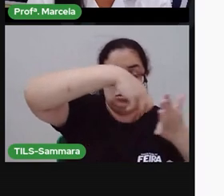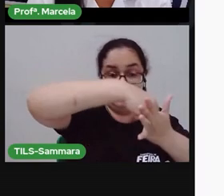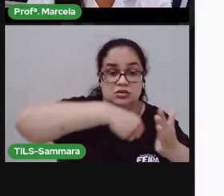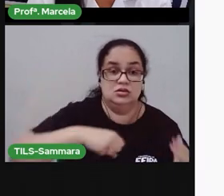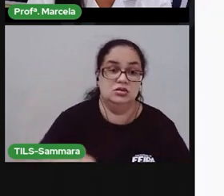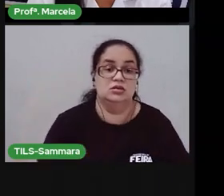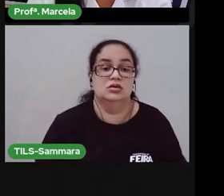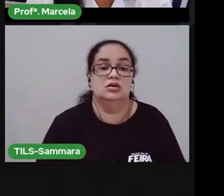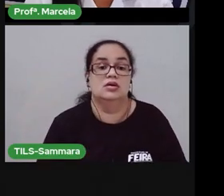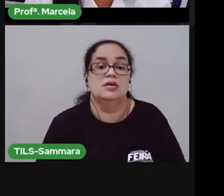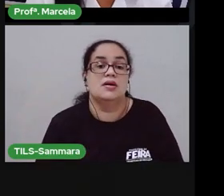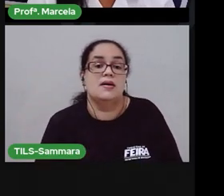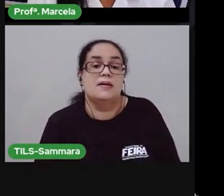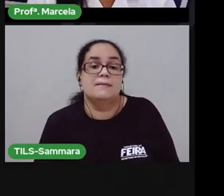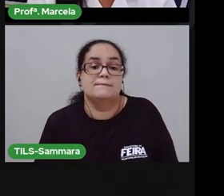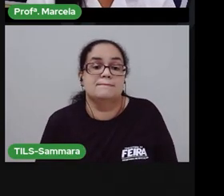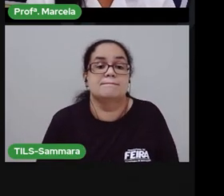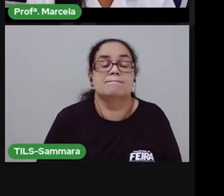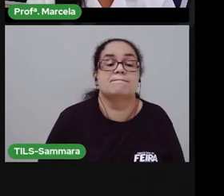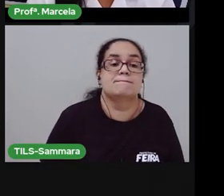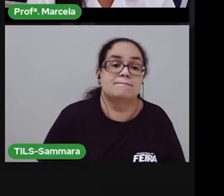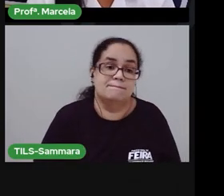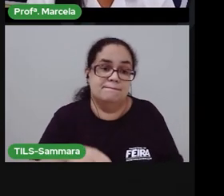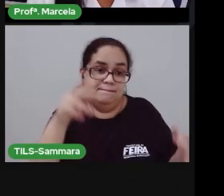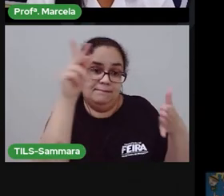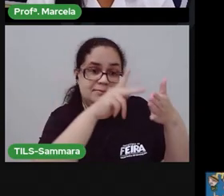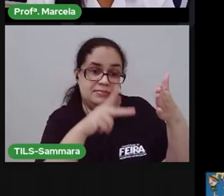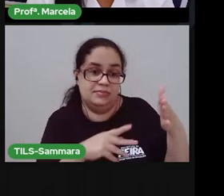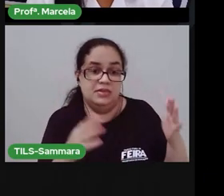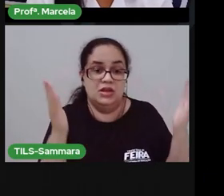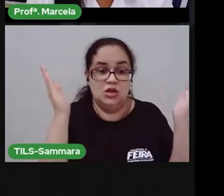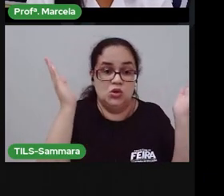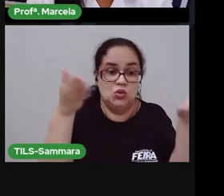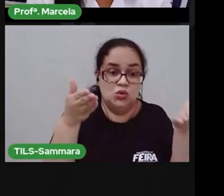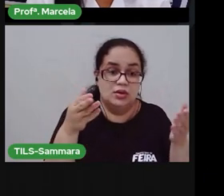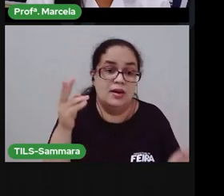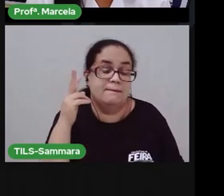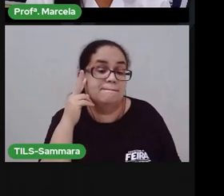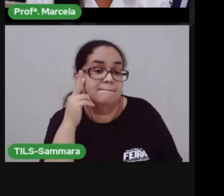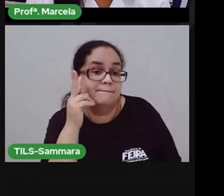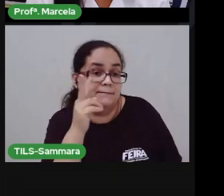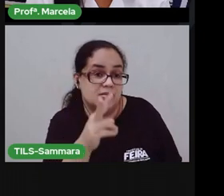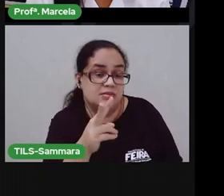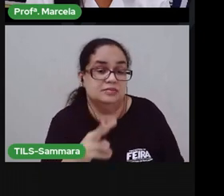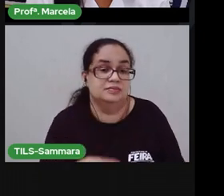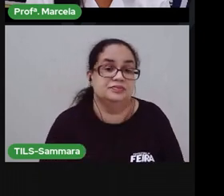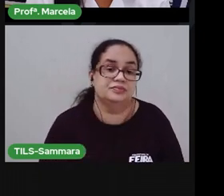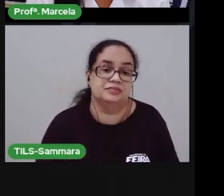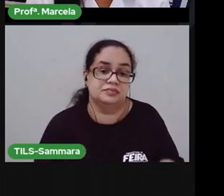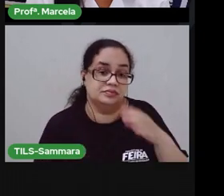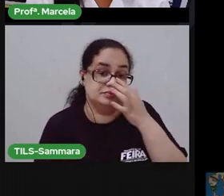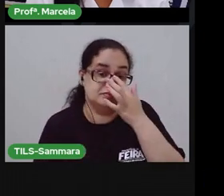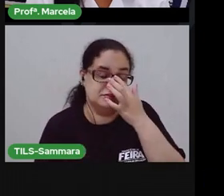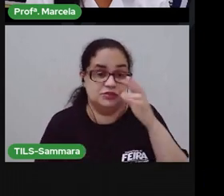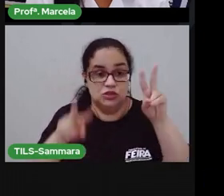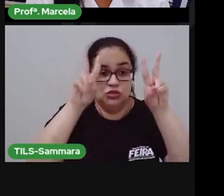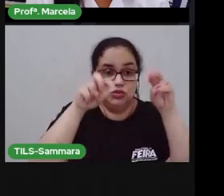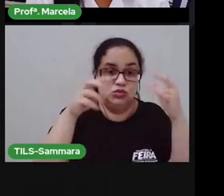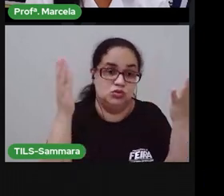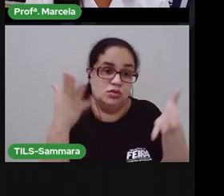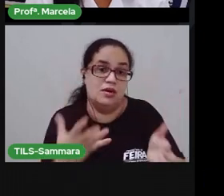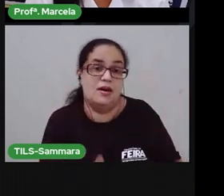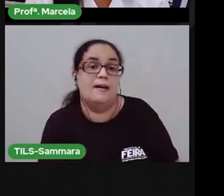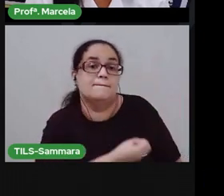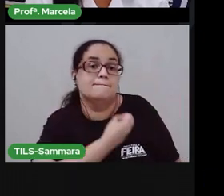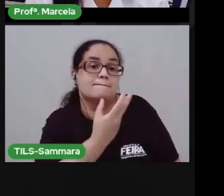perfil pedagógico. Vou colocar agora. Agora, preste atenção. Nosso assunto de hoje é